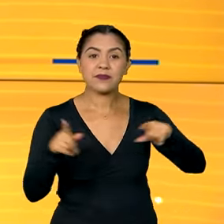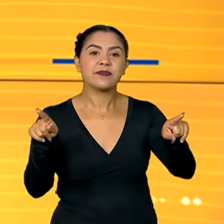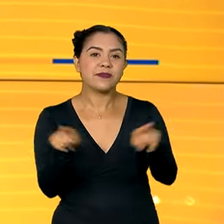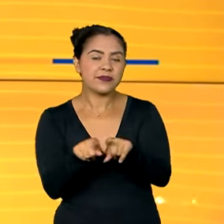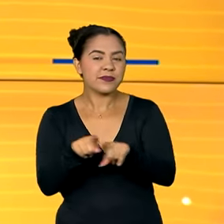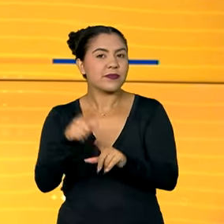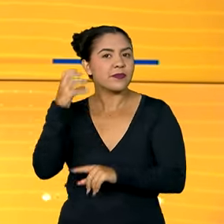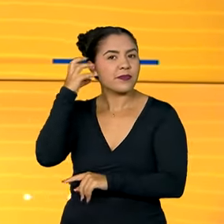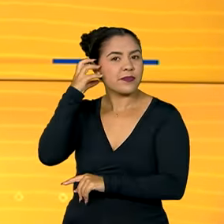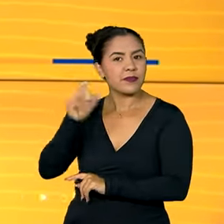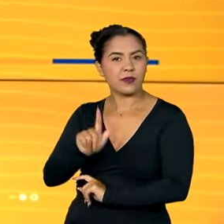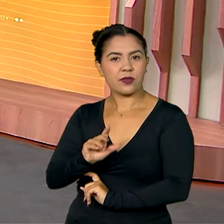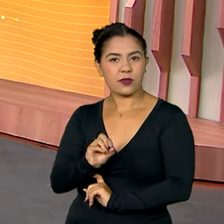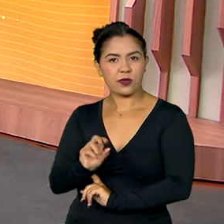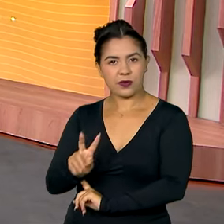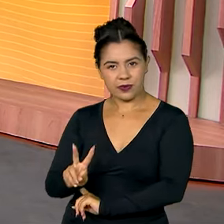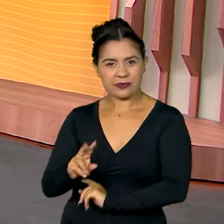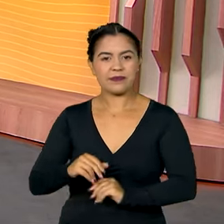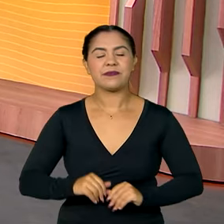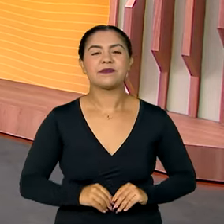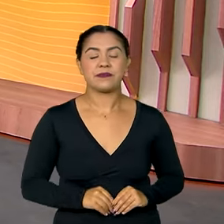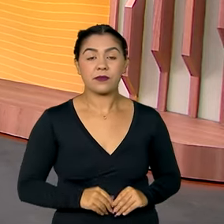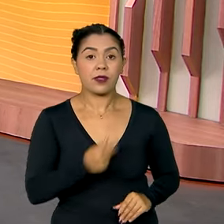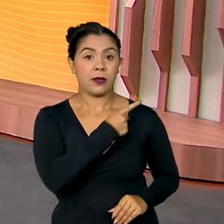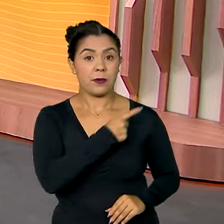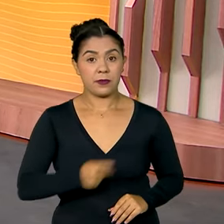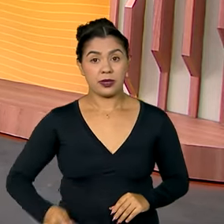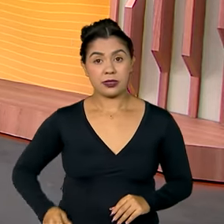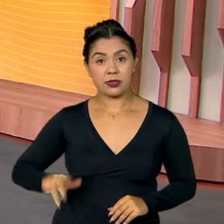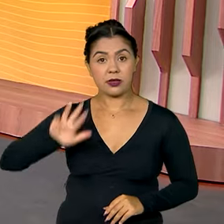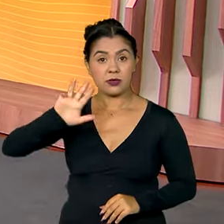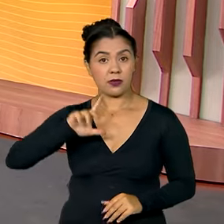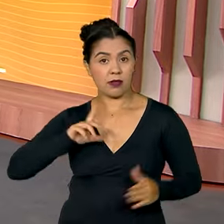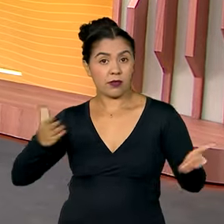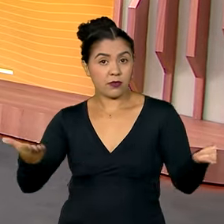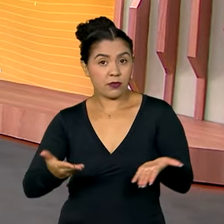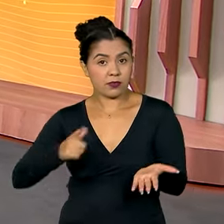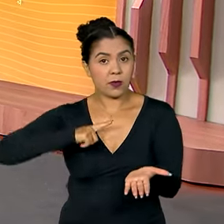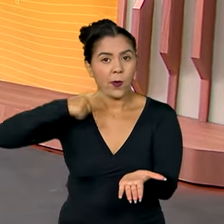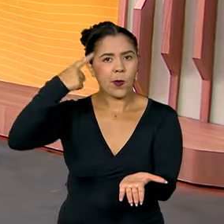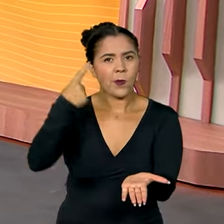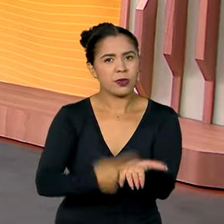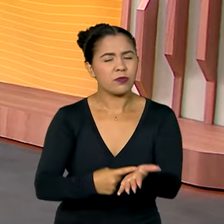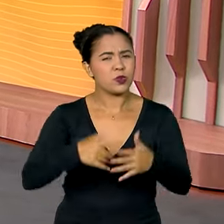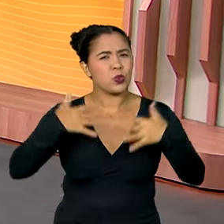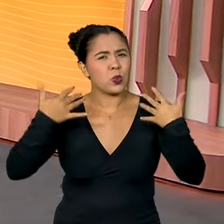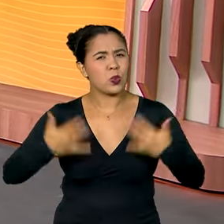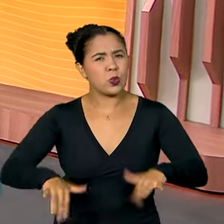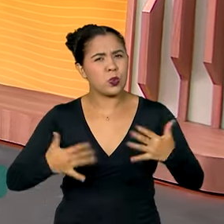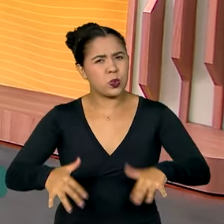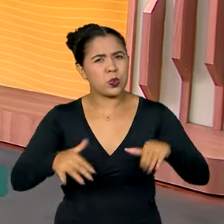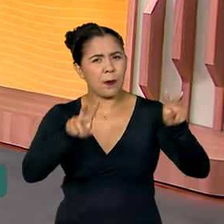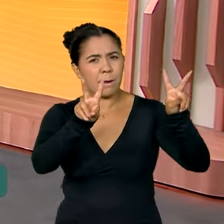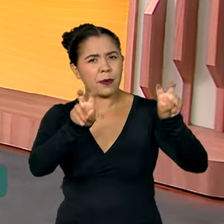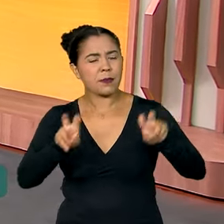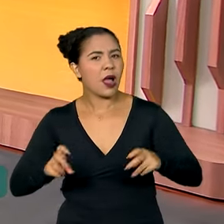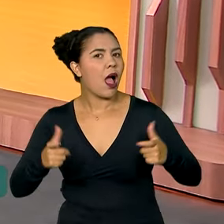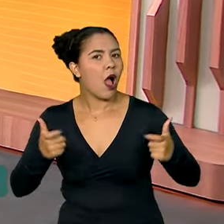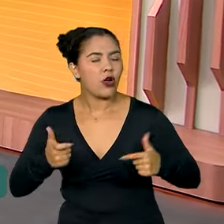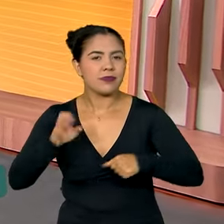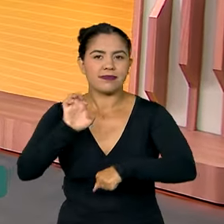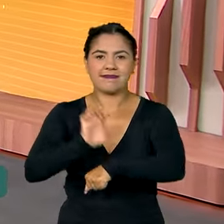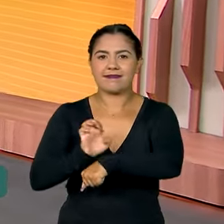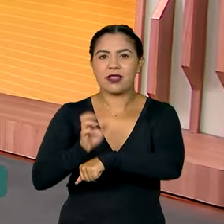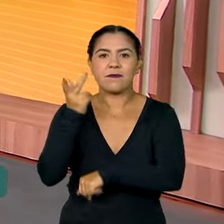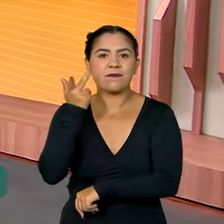e pela Rádio GOV. O presidente Lula hoje tem uma agenda intensa de trabalho em Fortaleza. Entre os